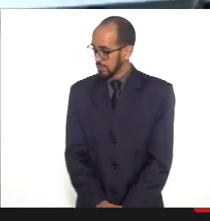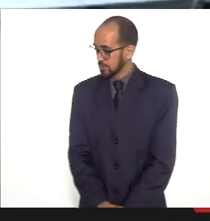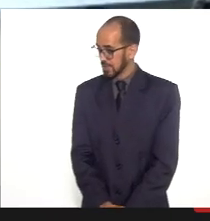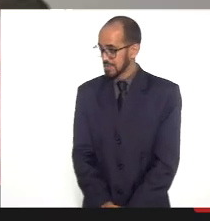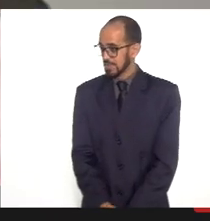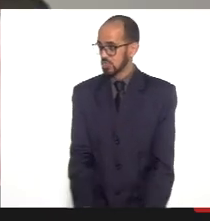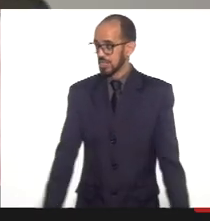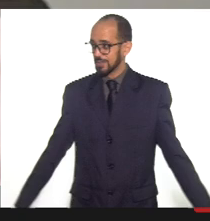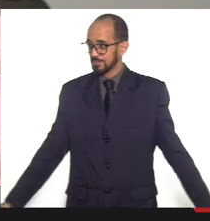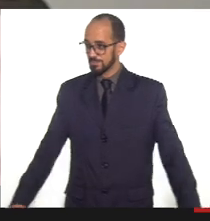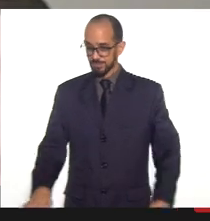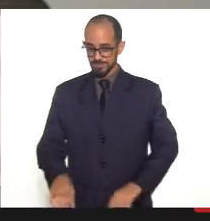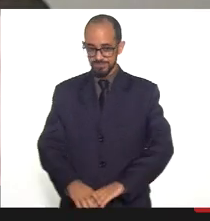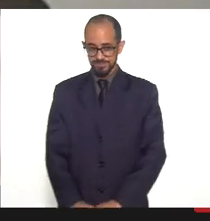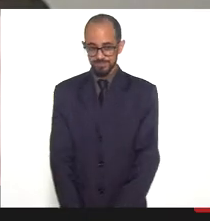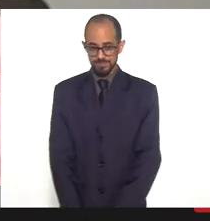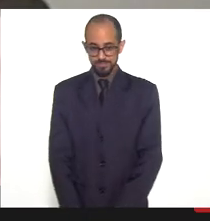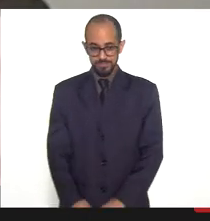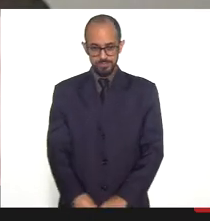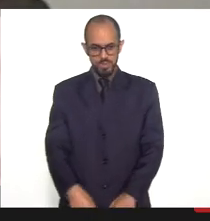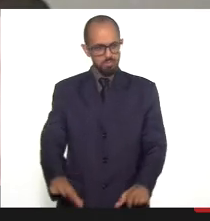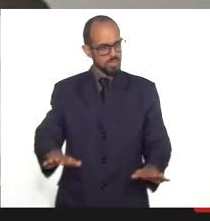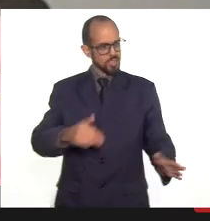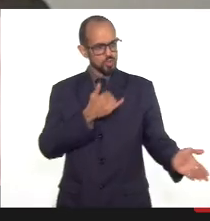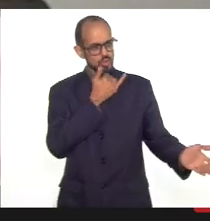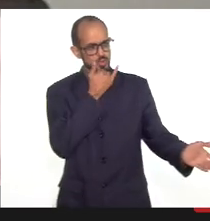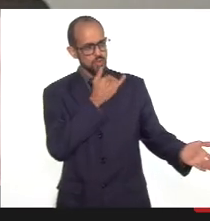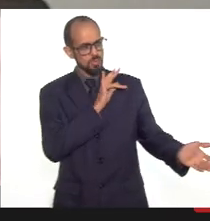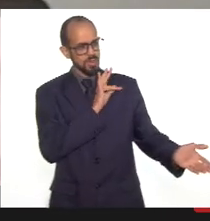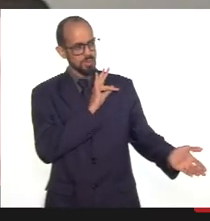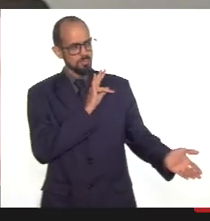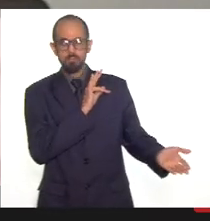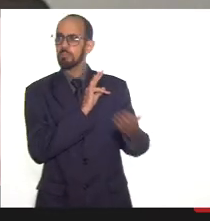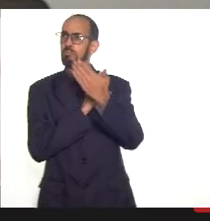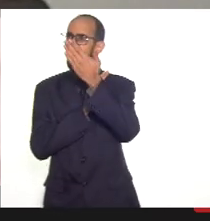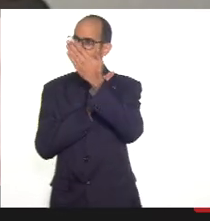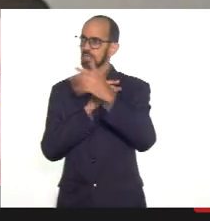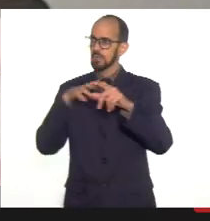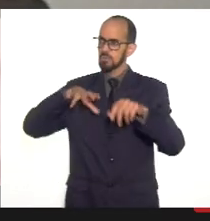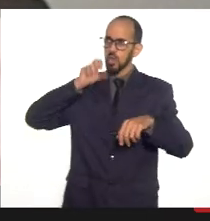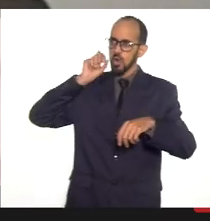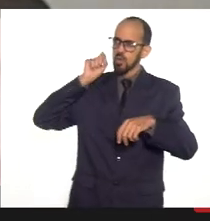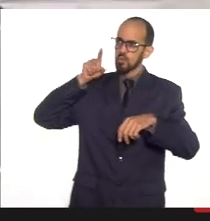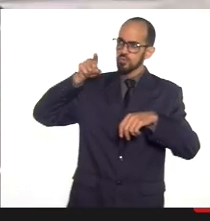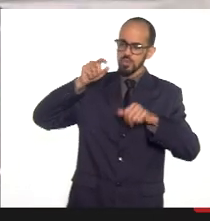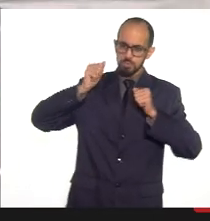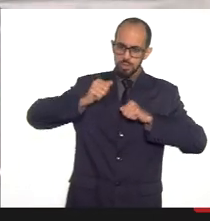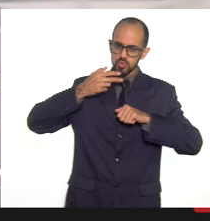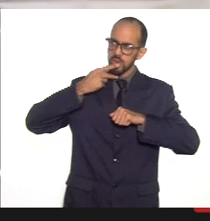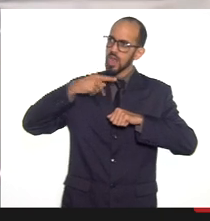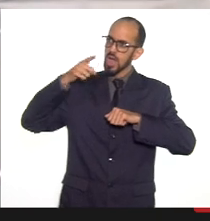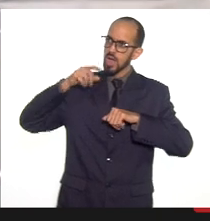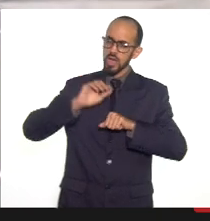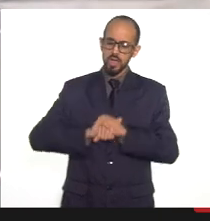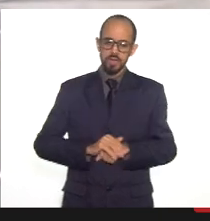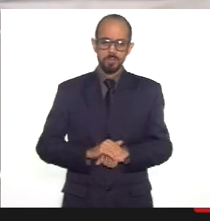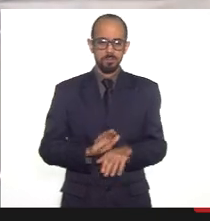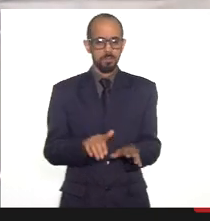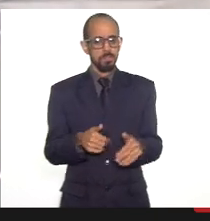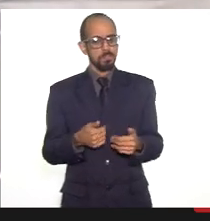Deputada Marta, Deputada Marta, está me ouvindo, deputada? Pois não, Lucinha, pode falar.